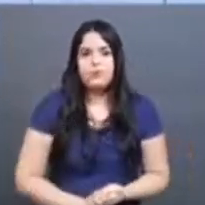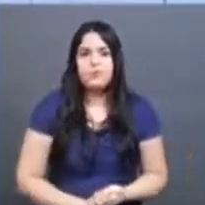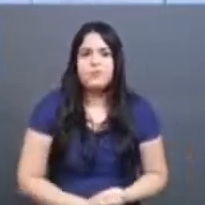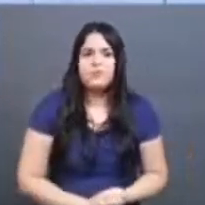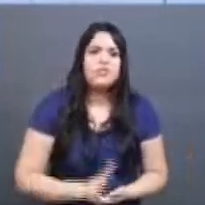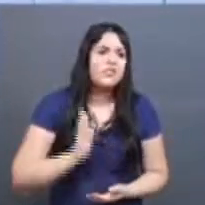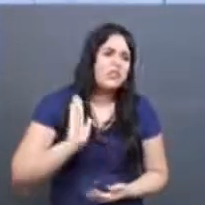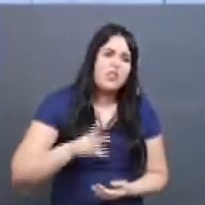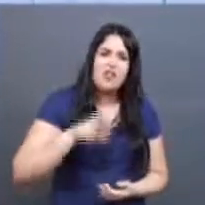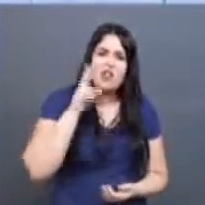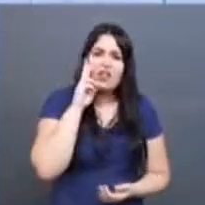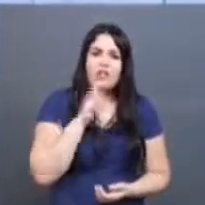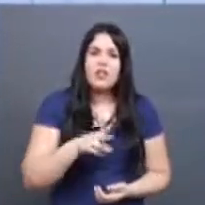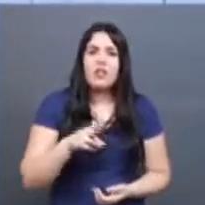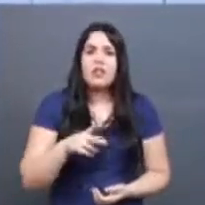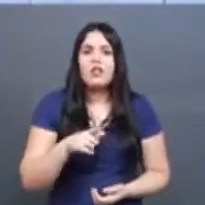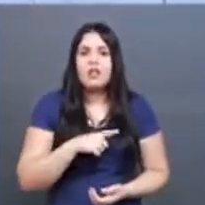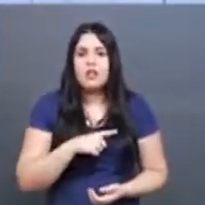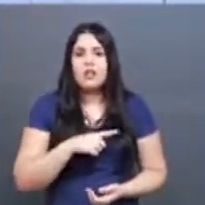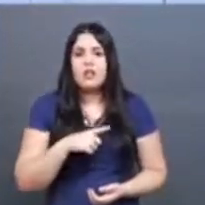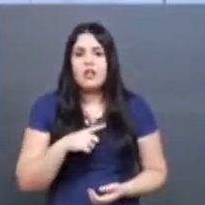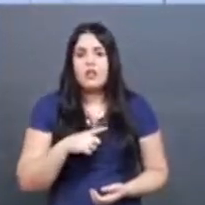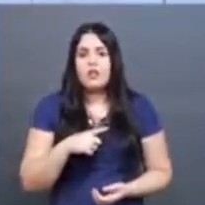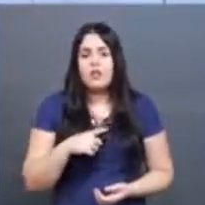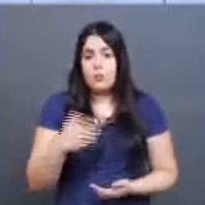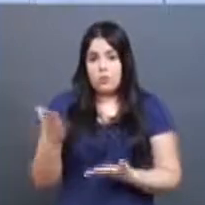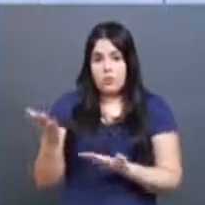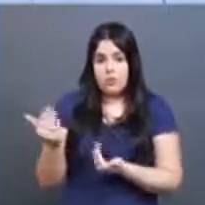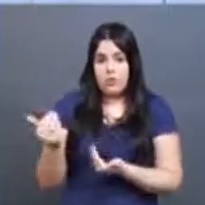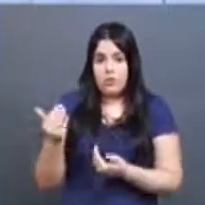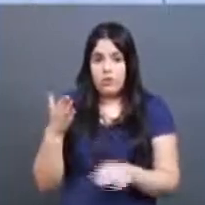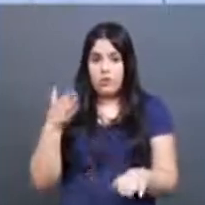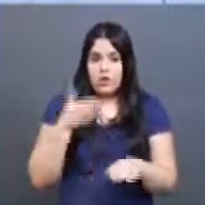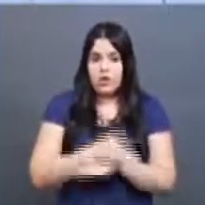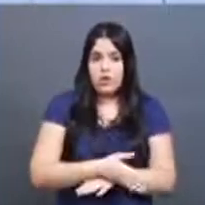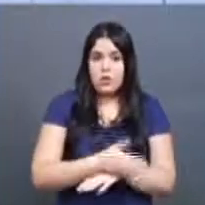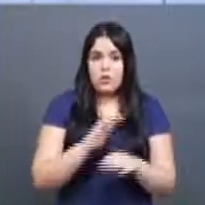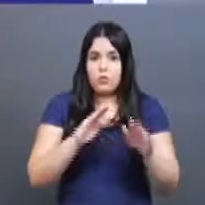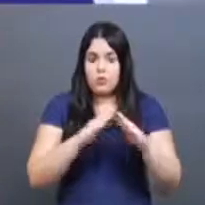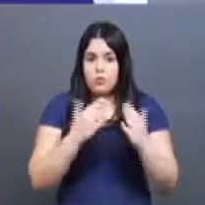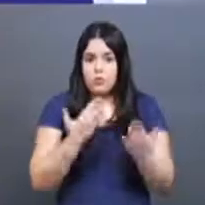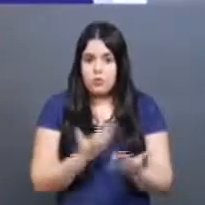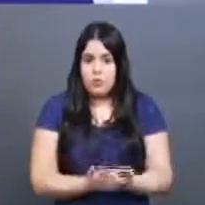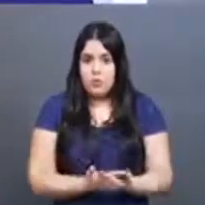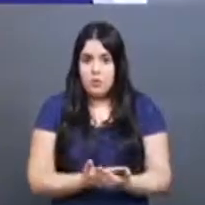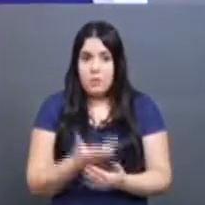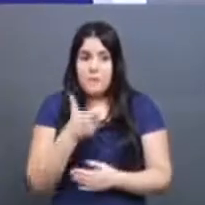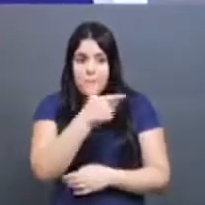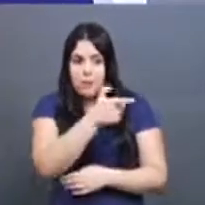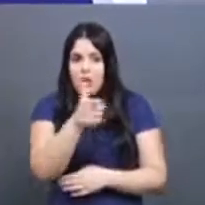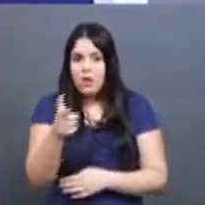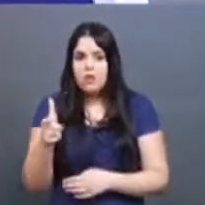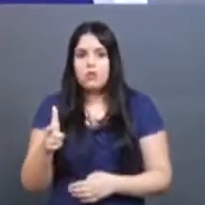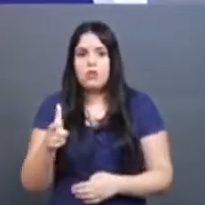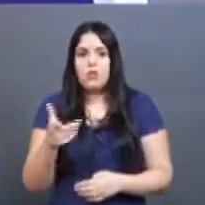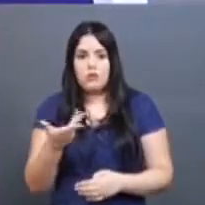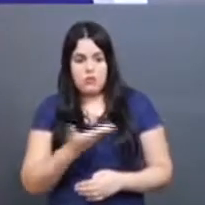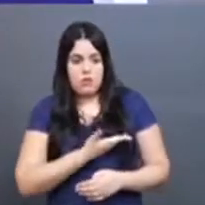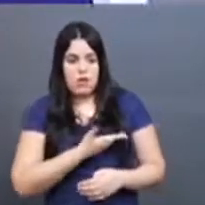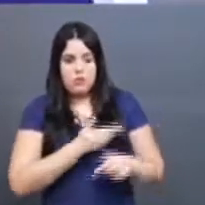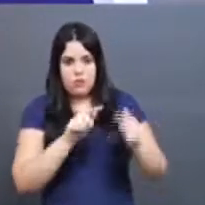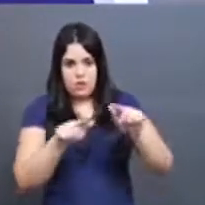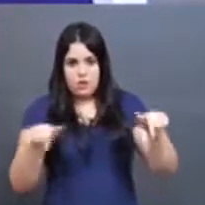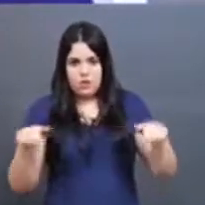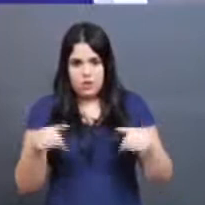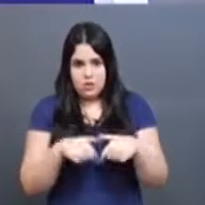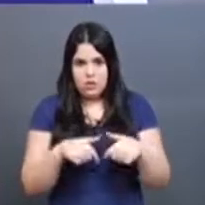já ouviu, recentemente, um caso de um adolescente que entrou numa escola e matou seus colegas de sala